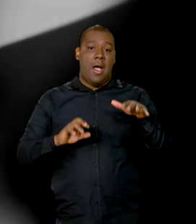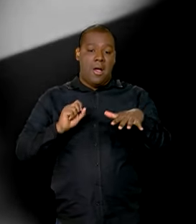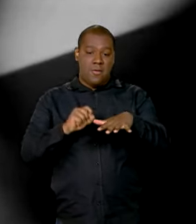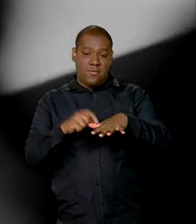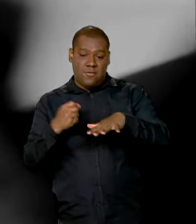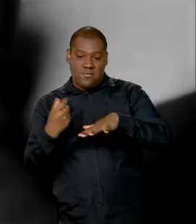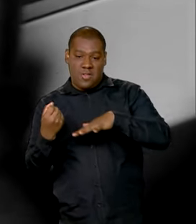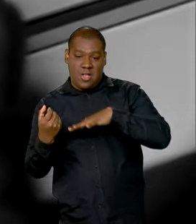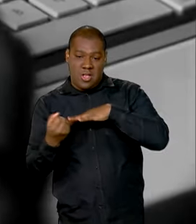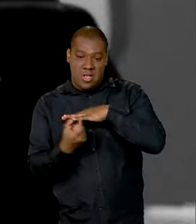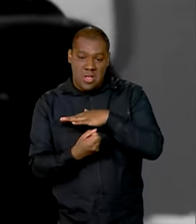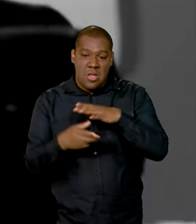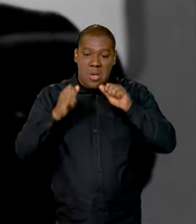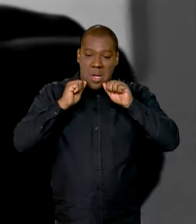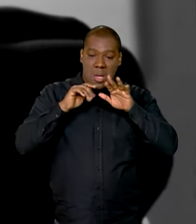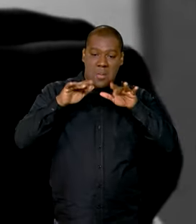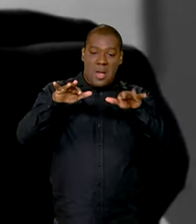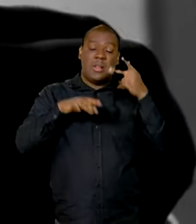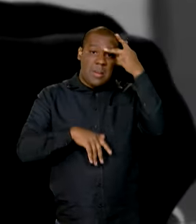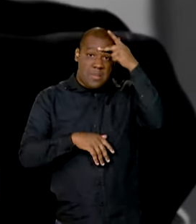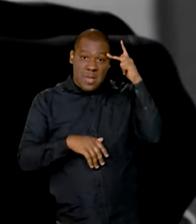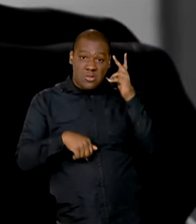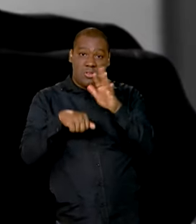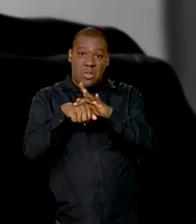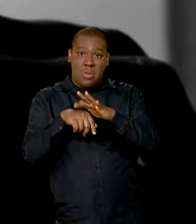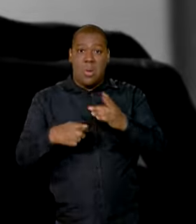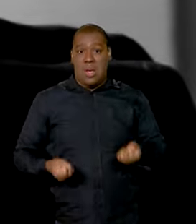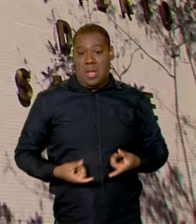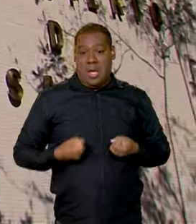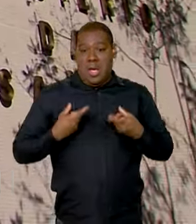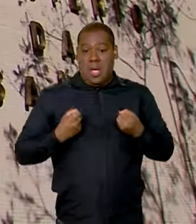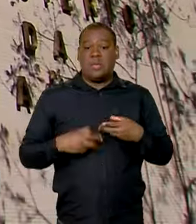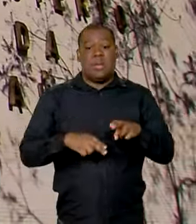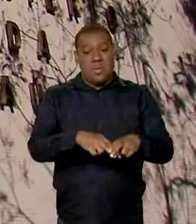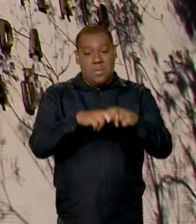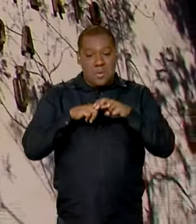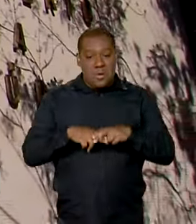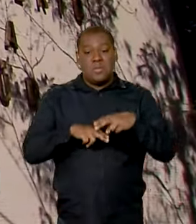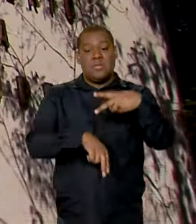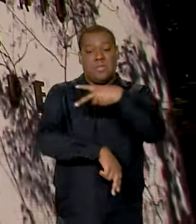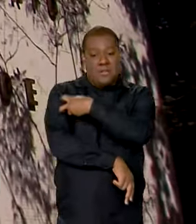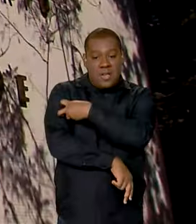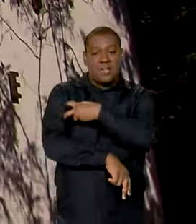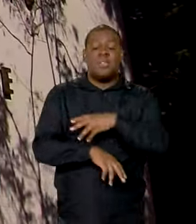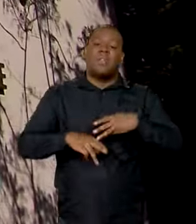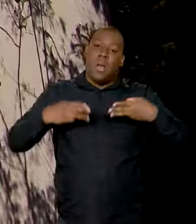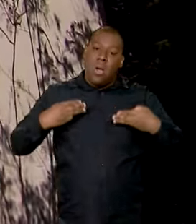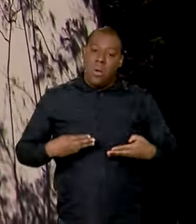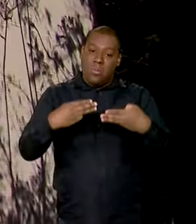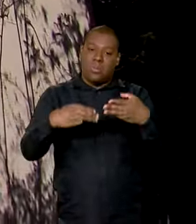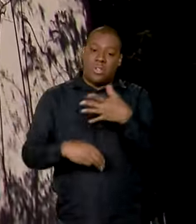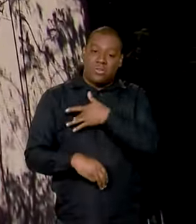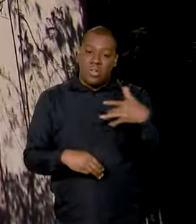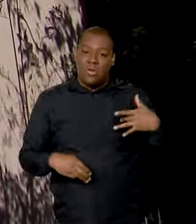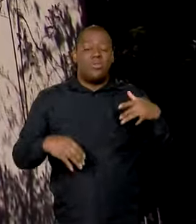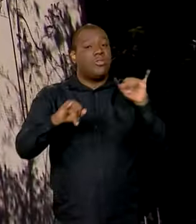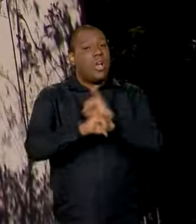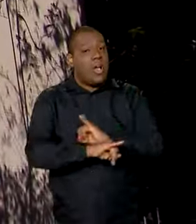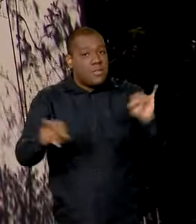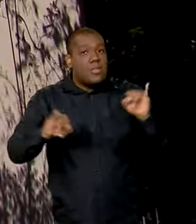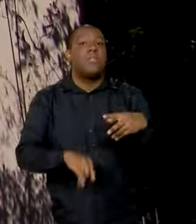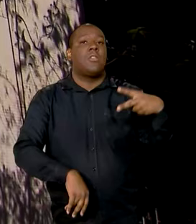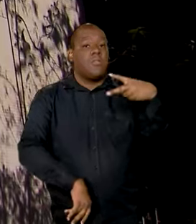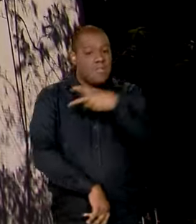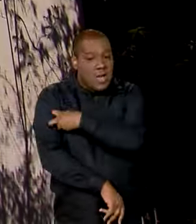doença seria resultado das vacinas contra a Covid-19, mas o Ministério da Saúde garante que as vacinas são